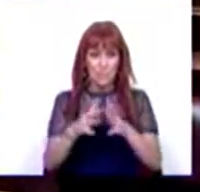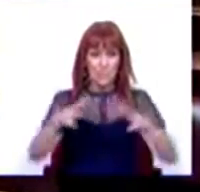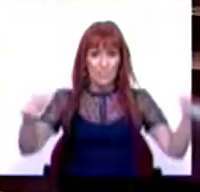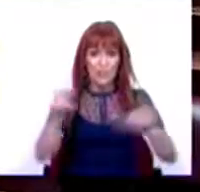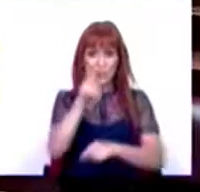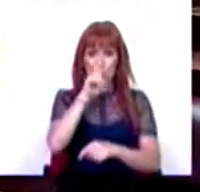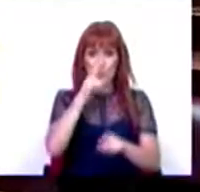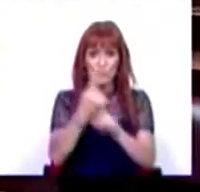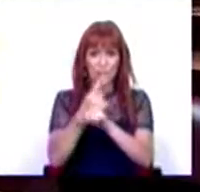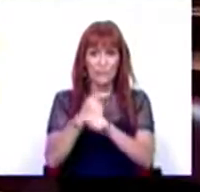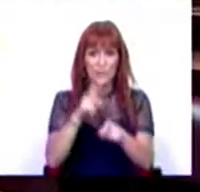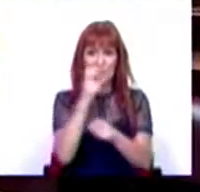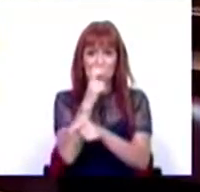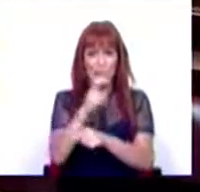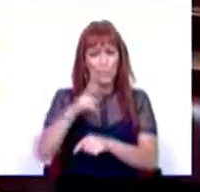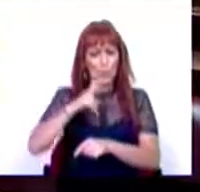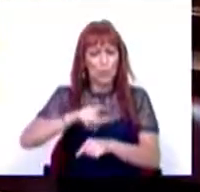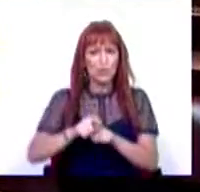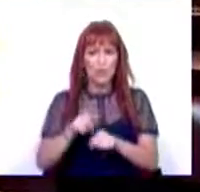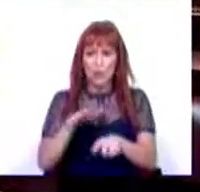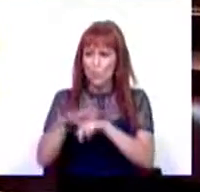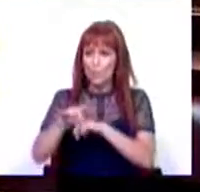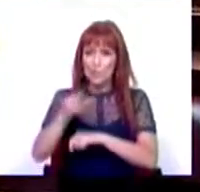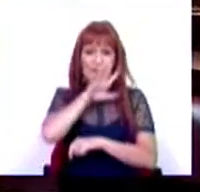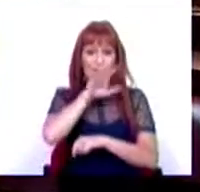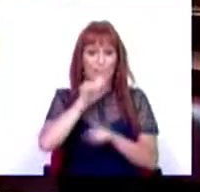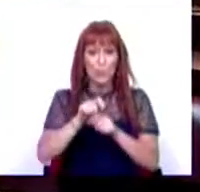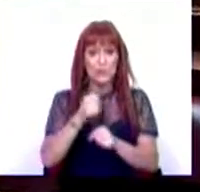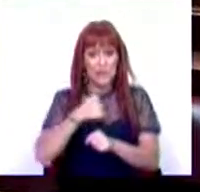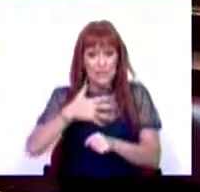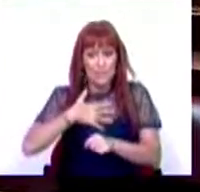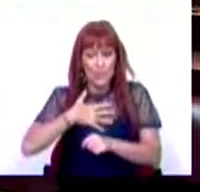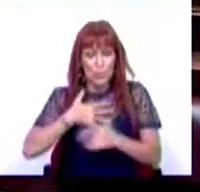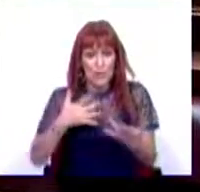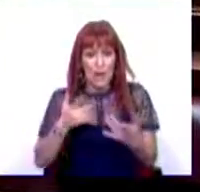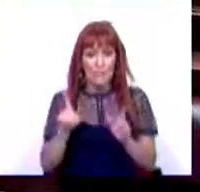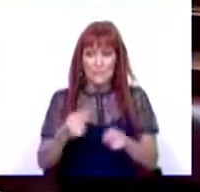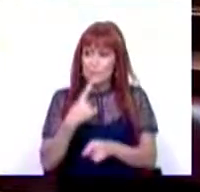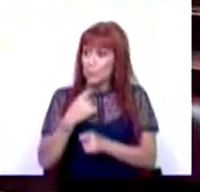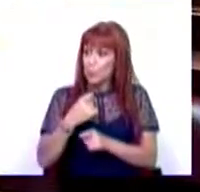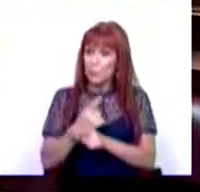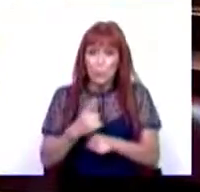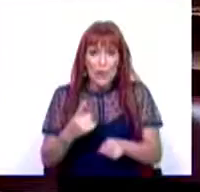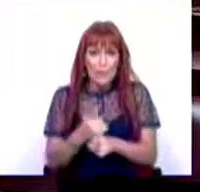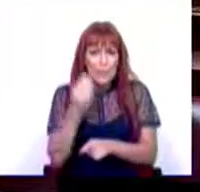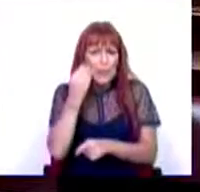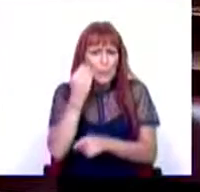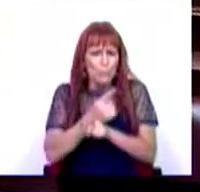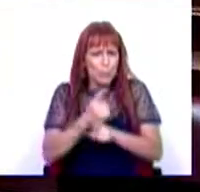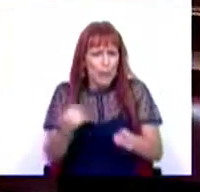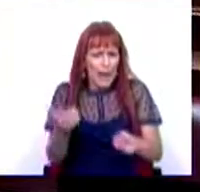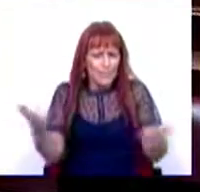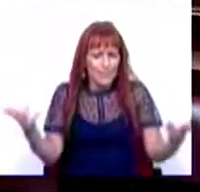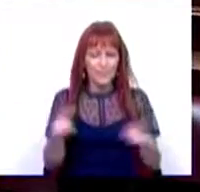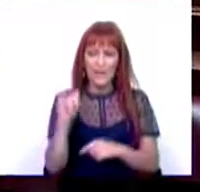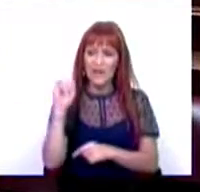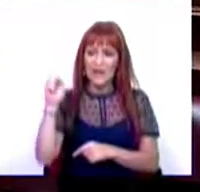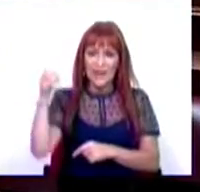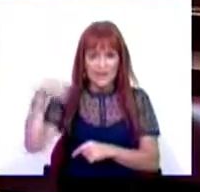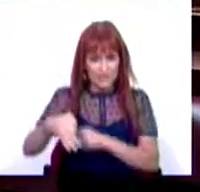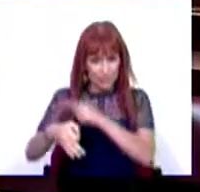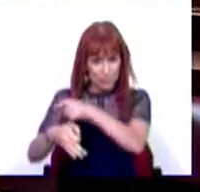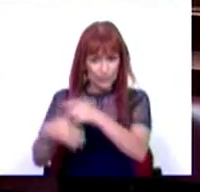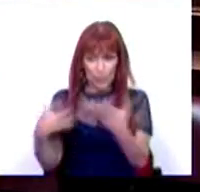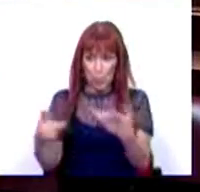dos combustíveis e energia em Portugal, o seu impacto nas famílias e nas empresas. E importa perguntar porquê que assim é? O ISP